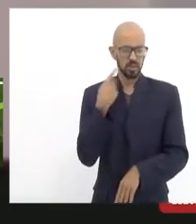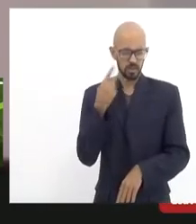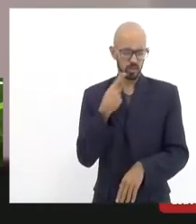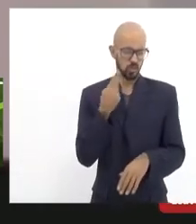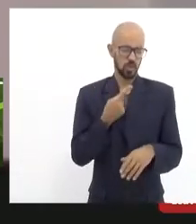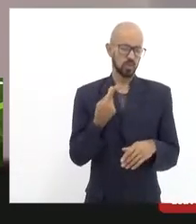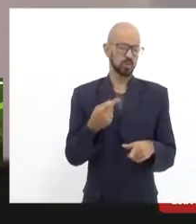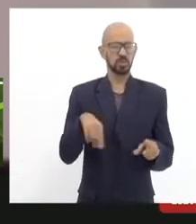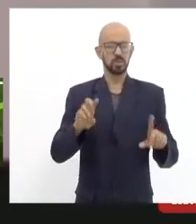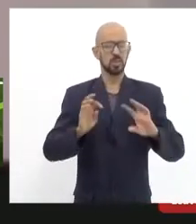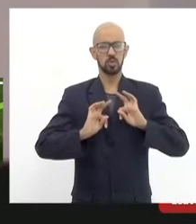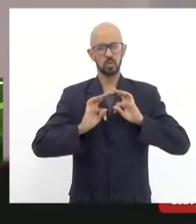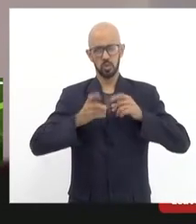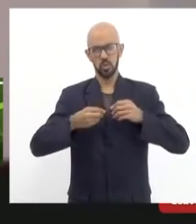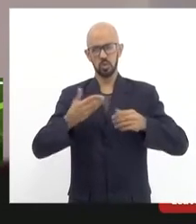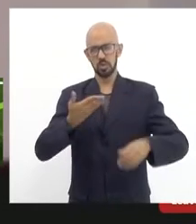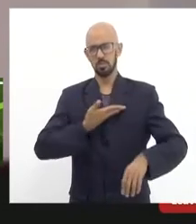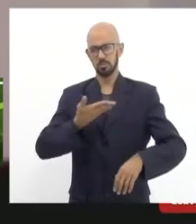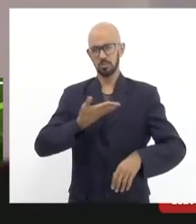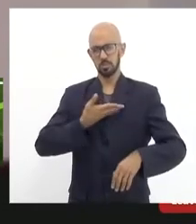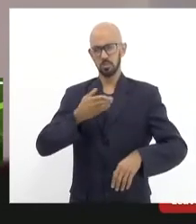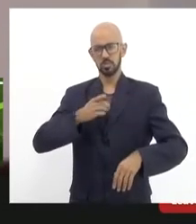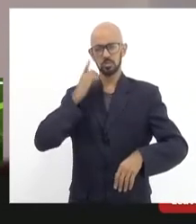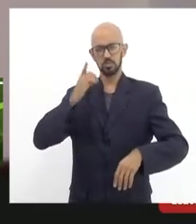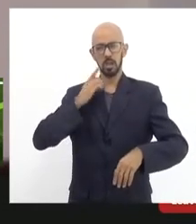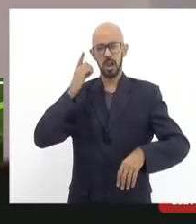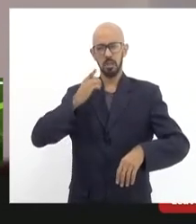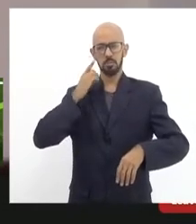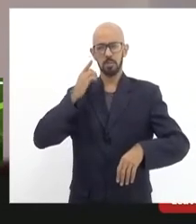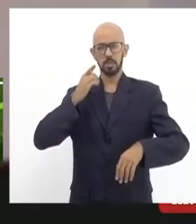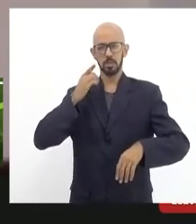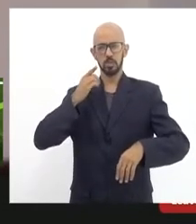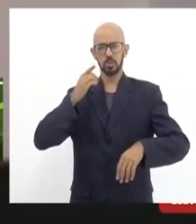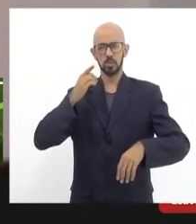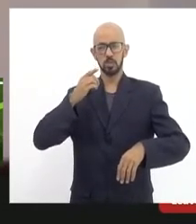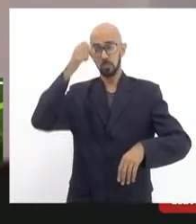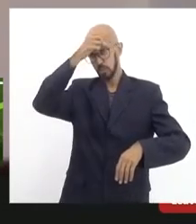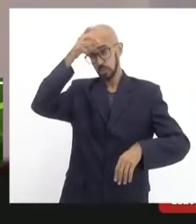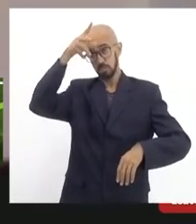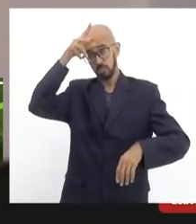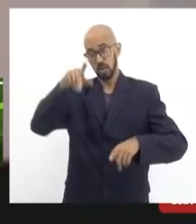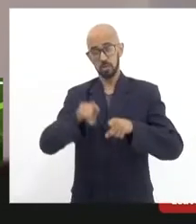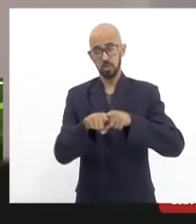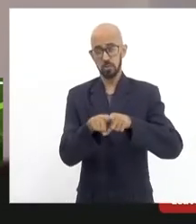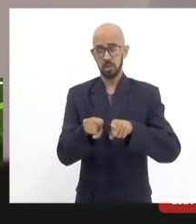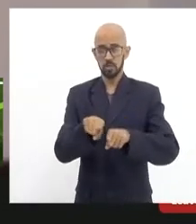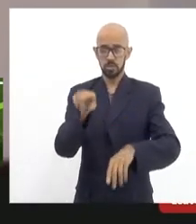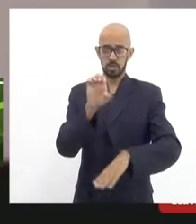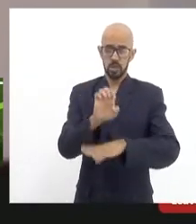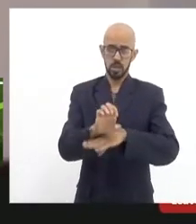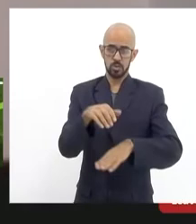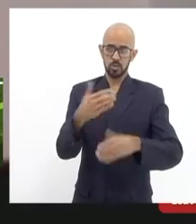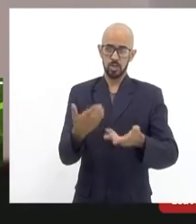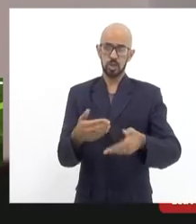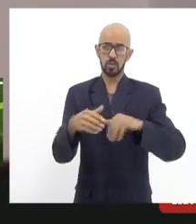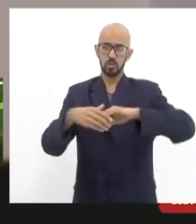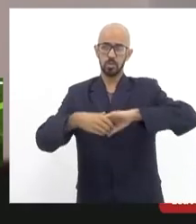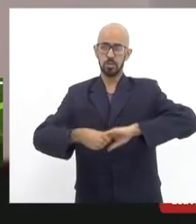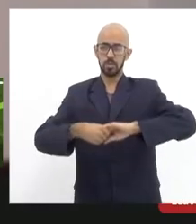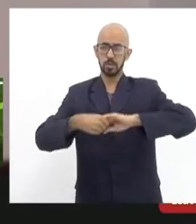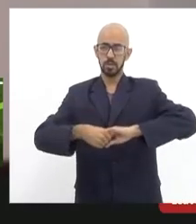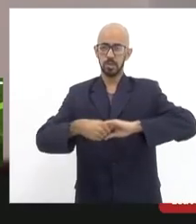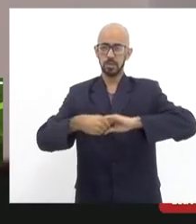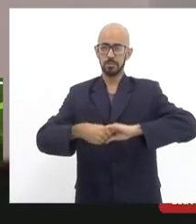colegas do Parlamento Municipal e Estadual e quero também comentar a Flor que